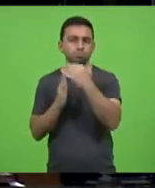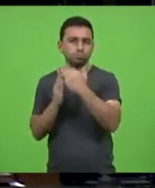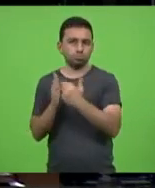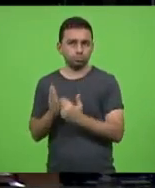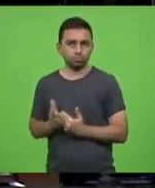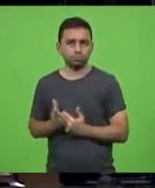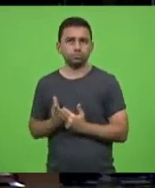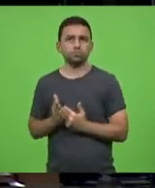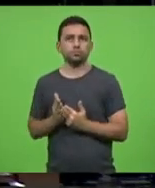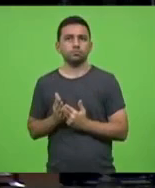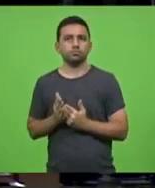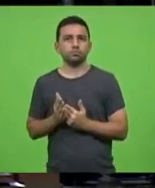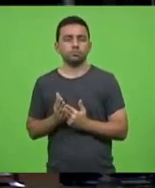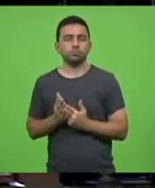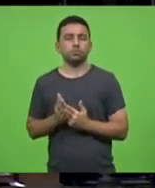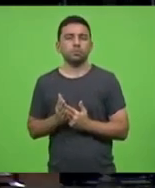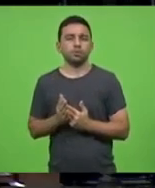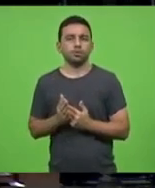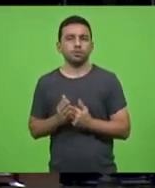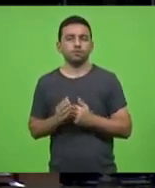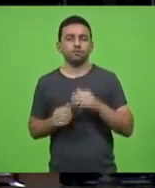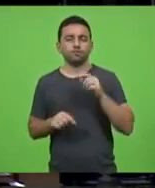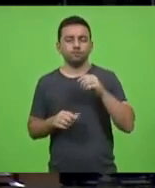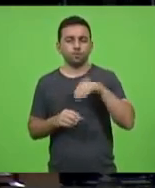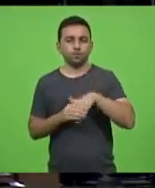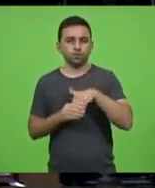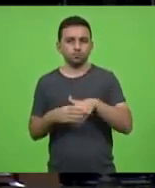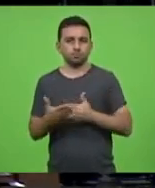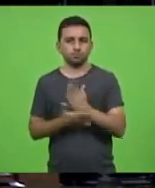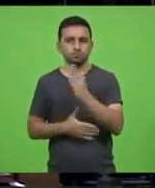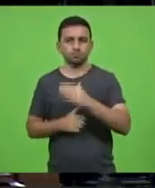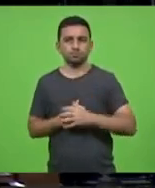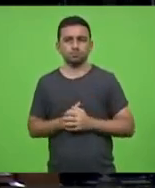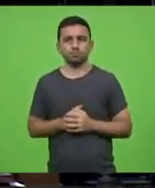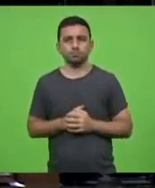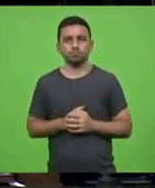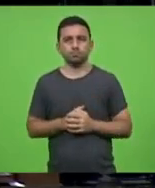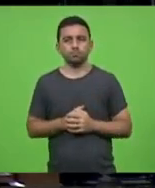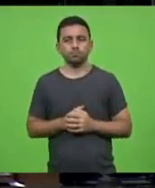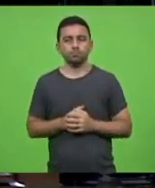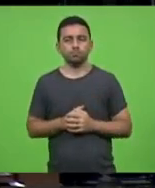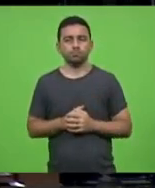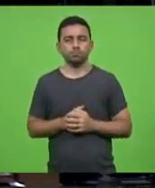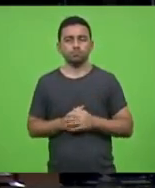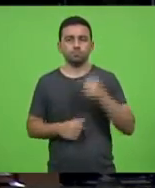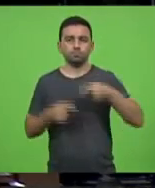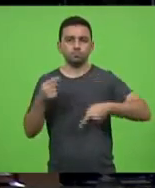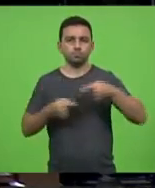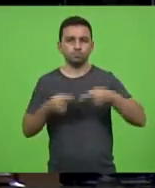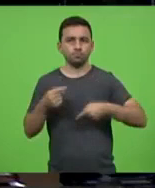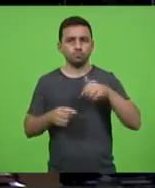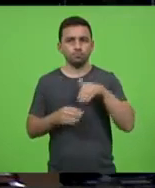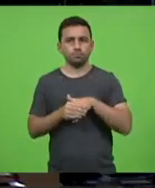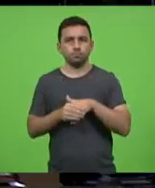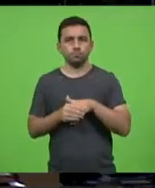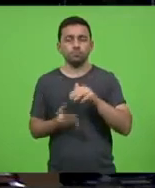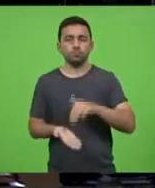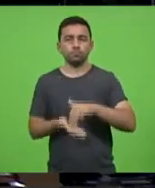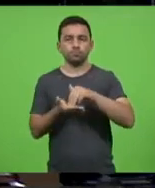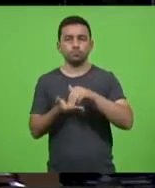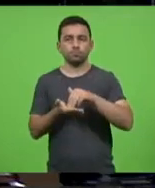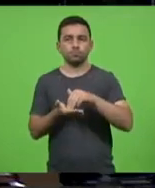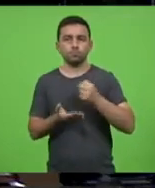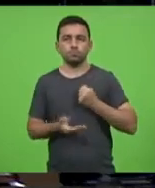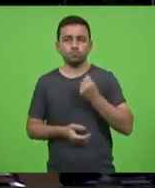discussão não havendo em votação está aprovado em discussão em votação também as moções número